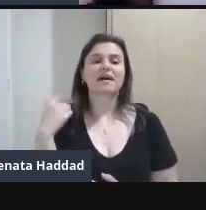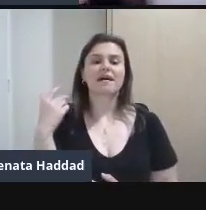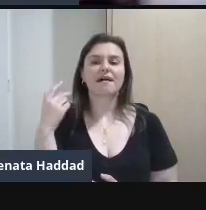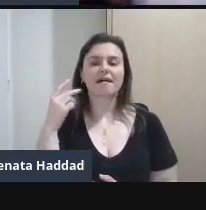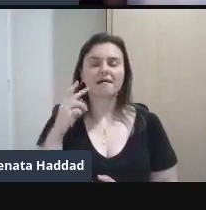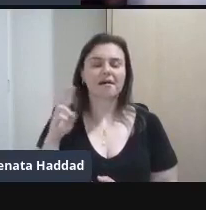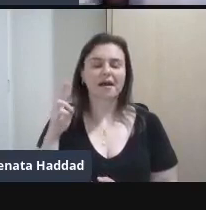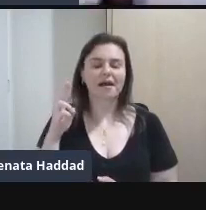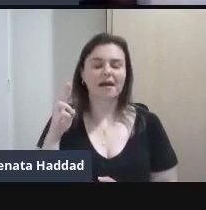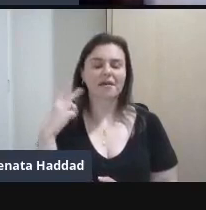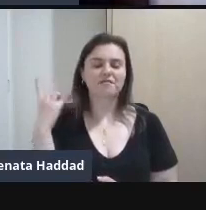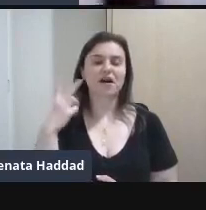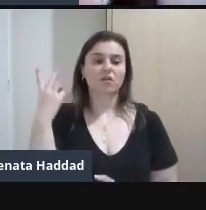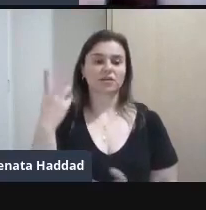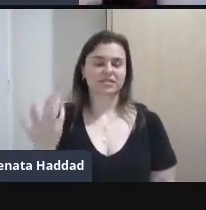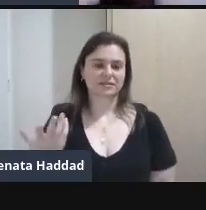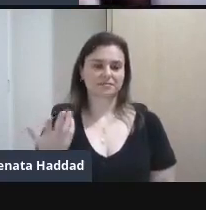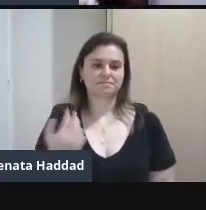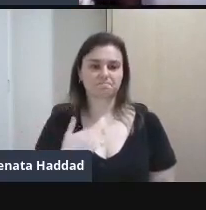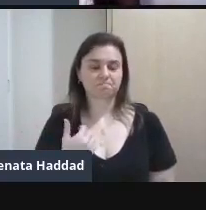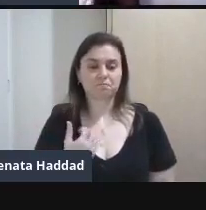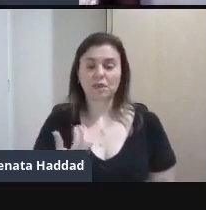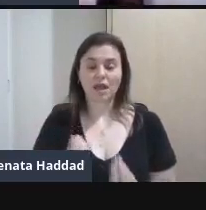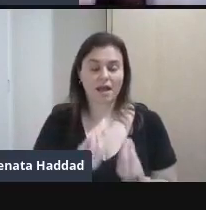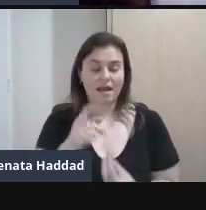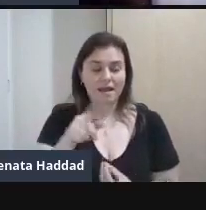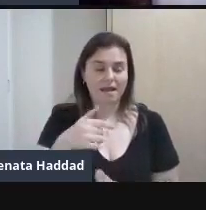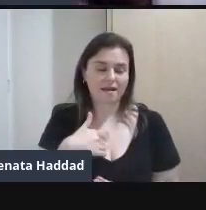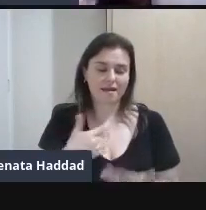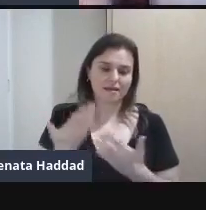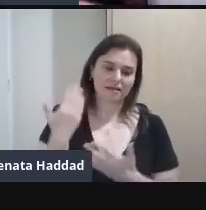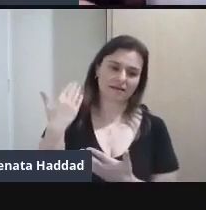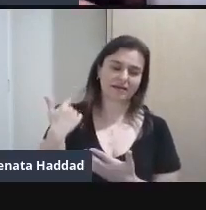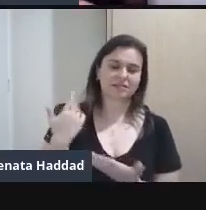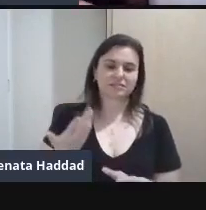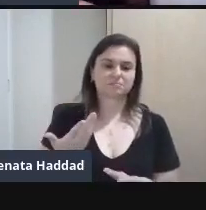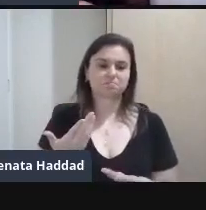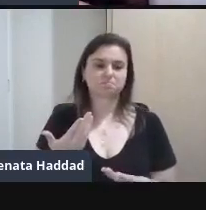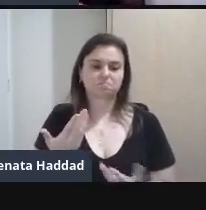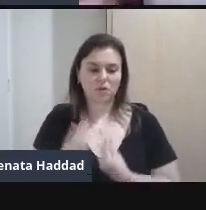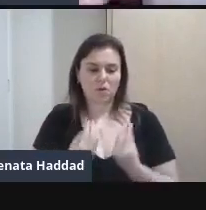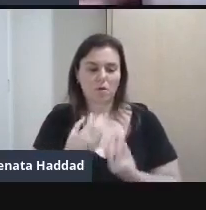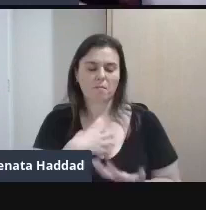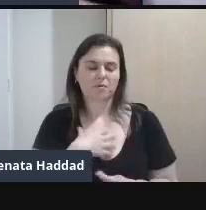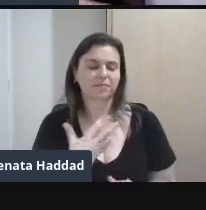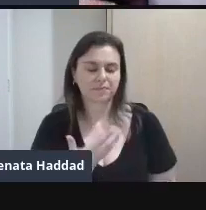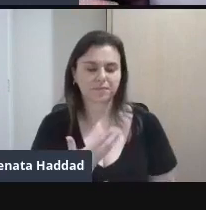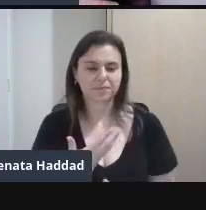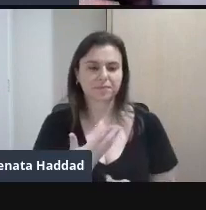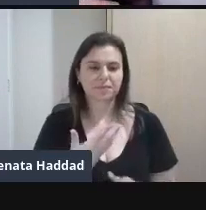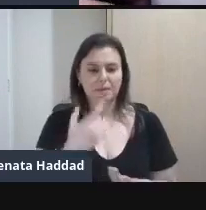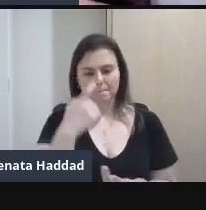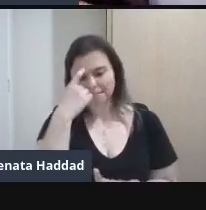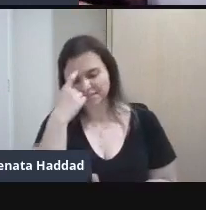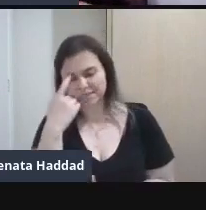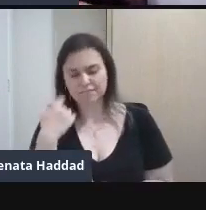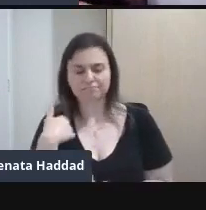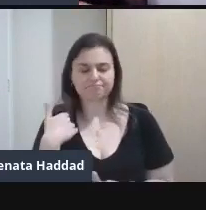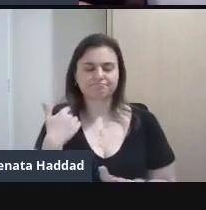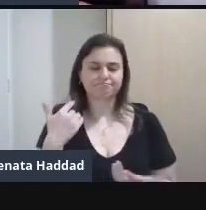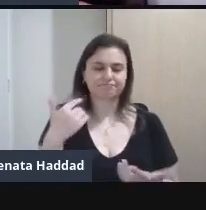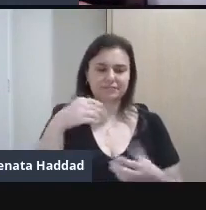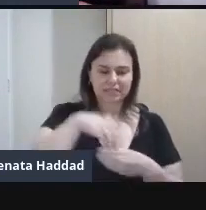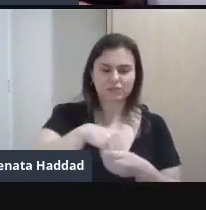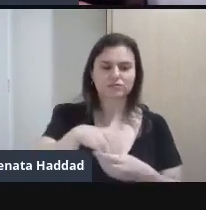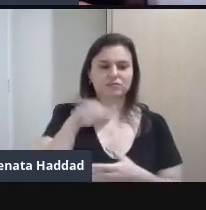ela então Pra um ambiente tão formal Até então Ela leva né A tradição oral Pra dentro da academia E